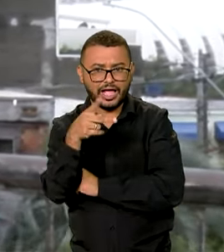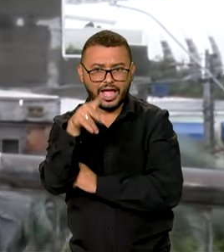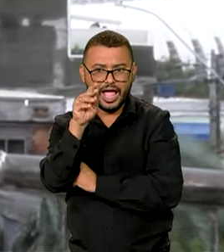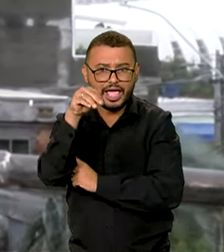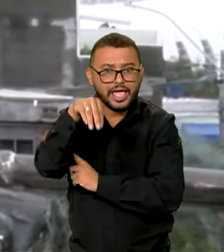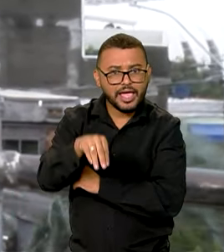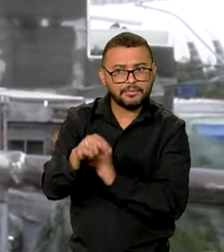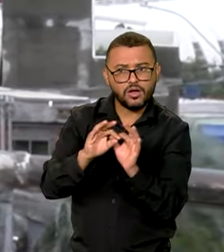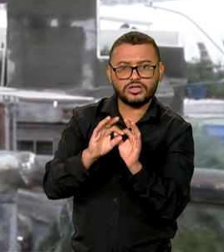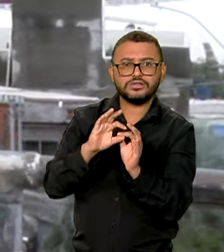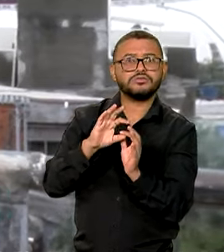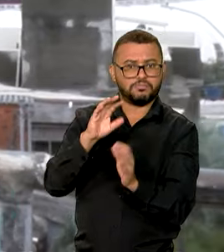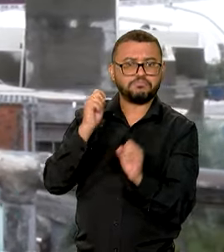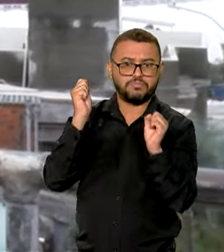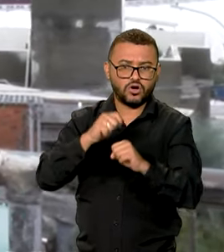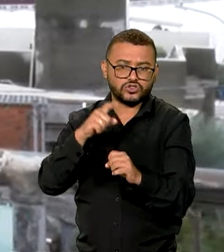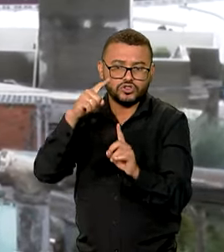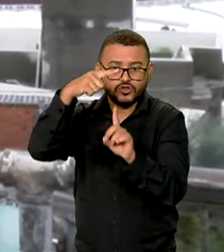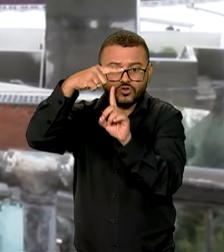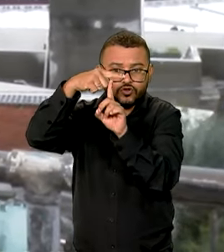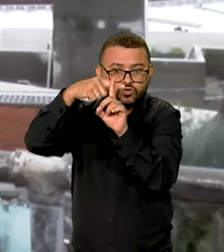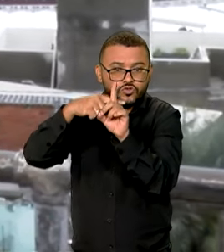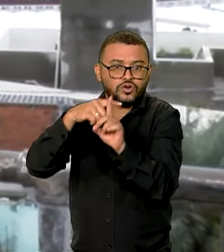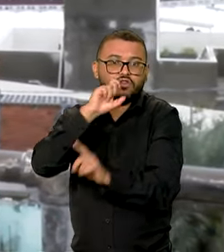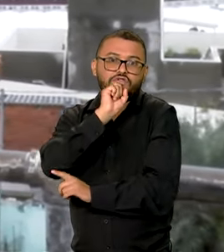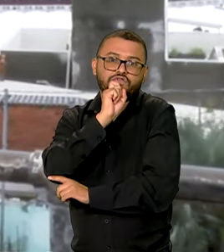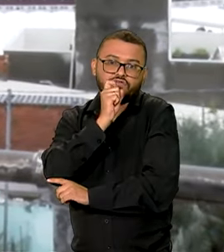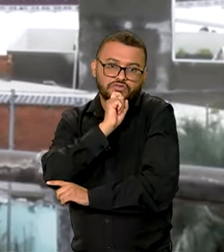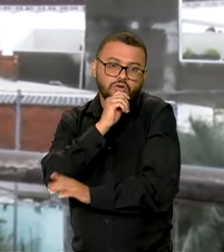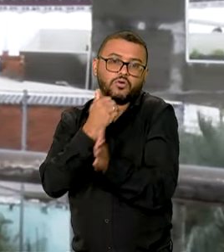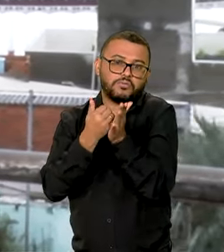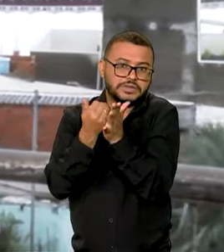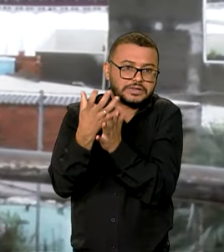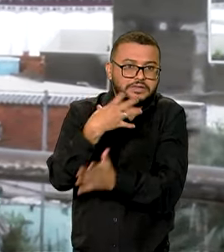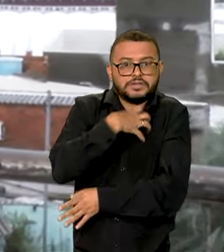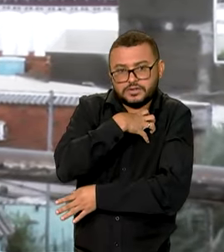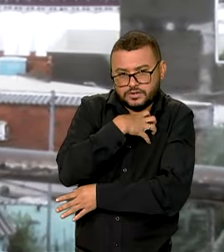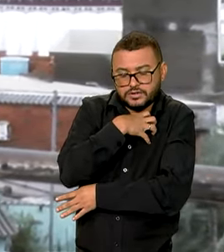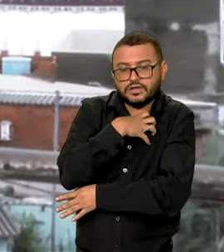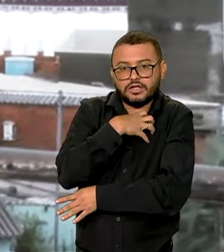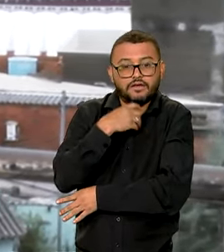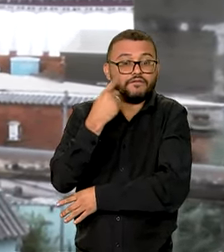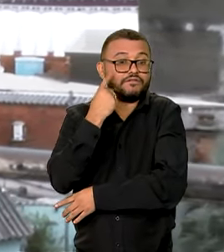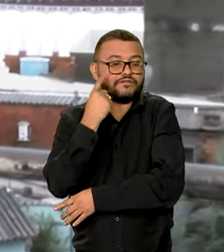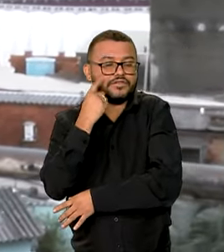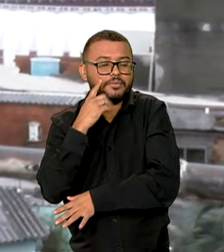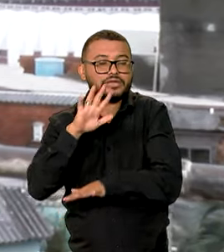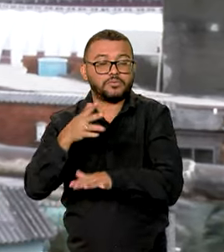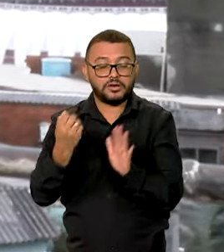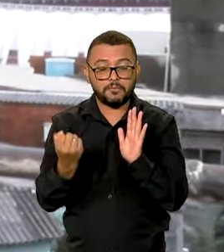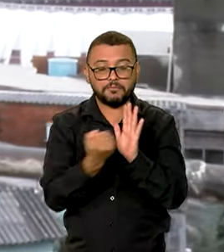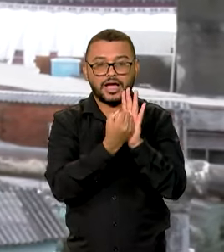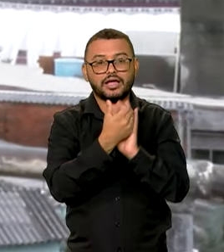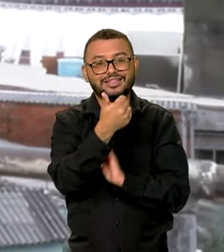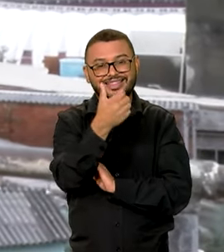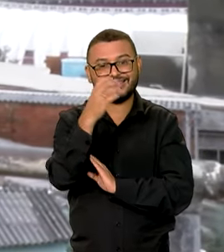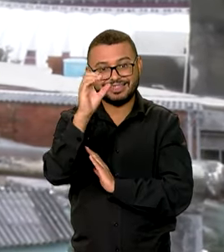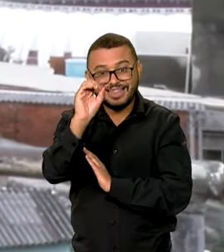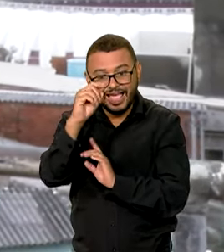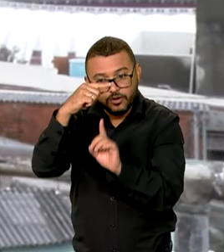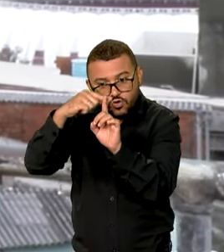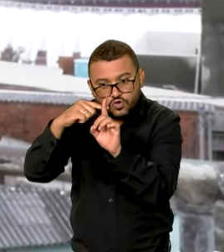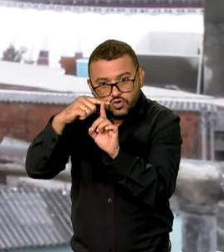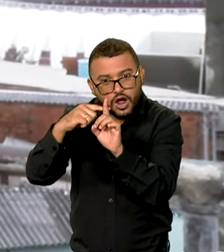abaixou a temperatura e provoca agora uma sensação térmica ainda menor. O termômetro marca neste momento 10 graus,